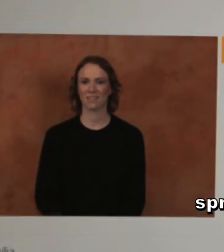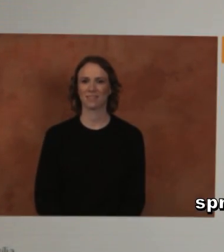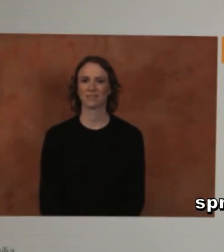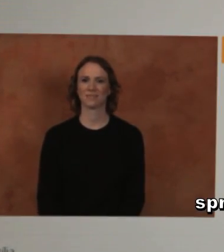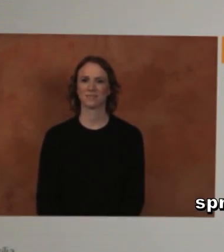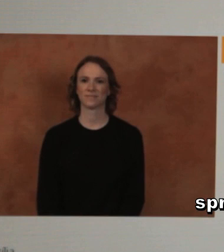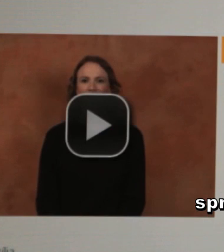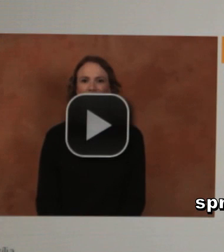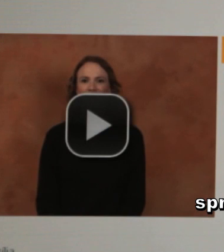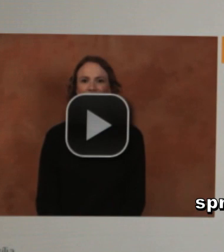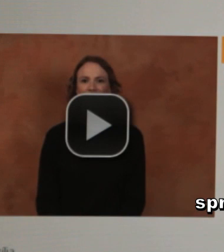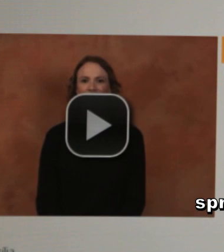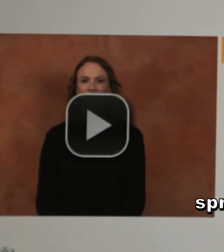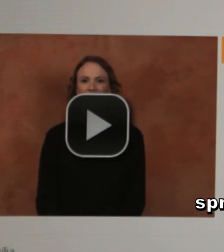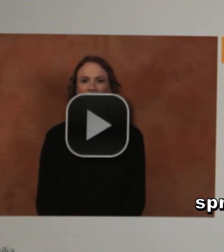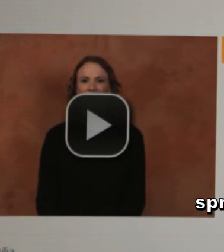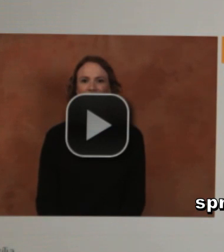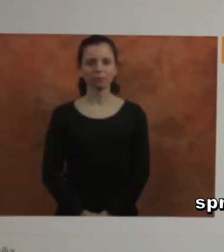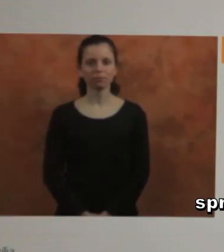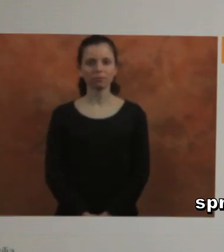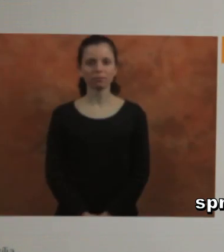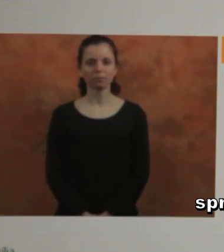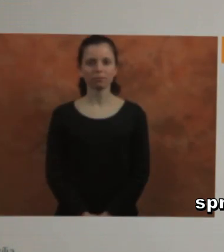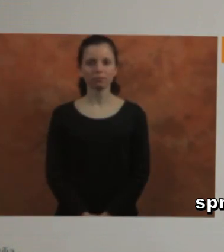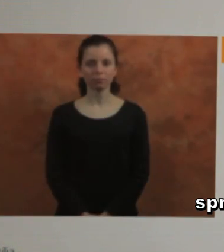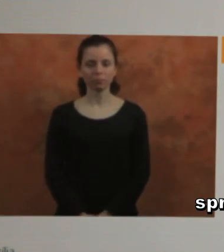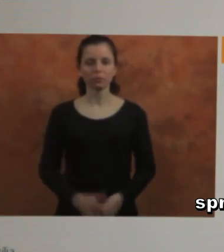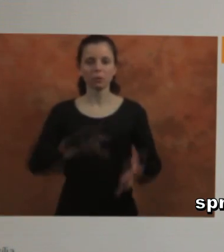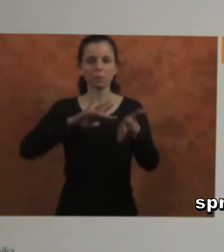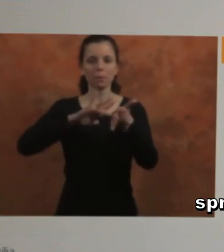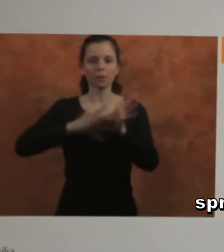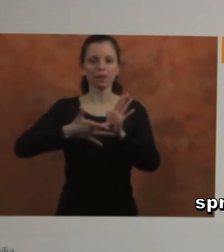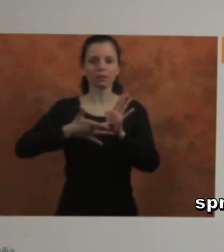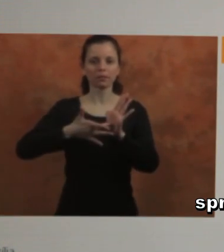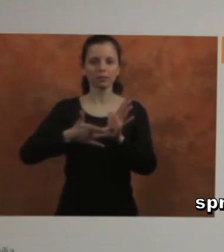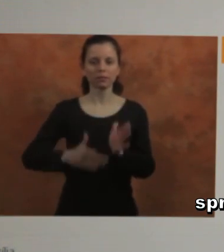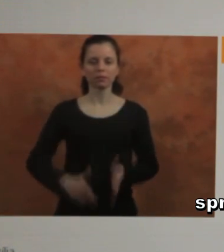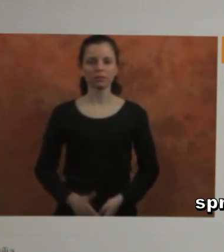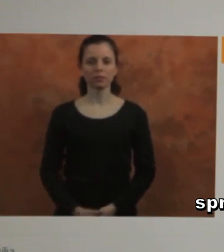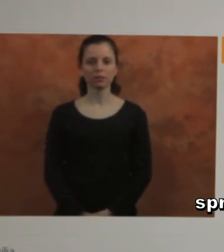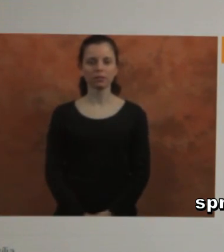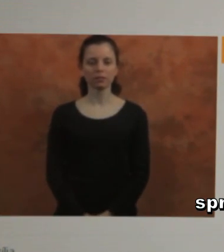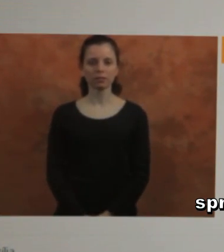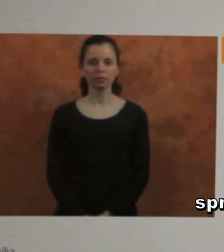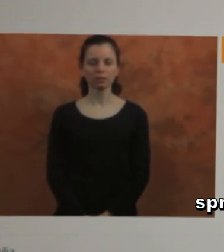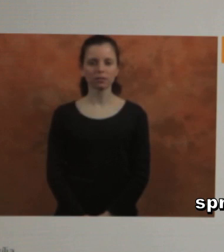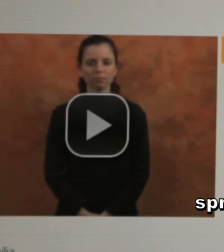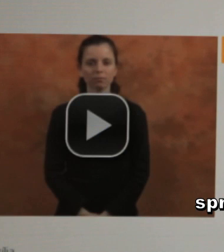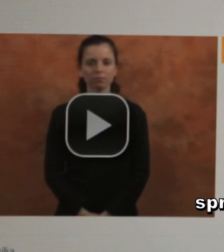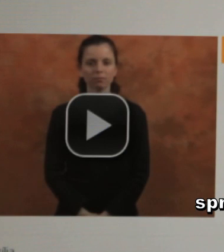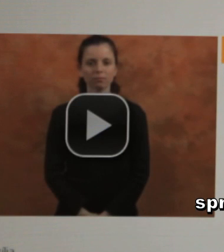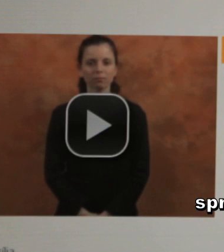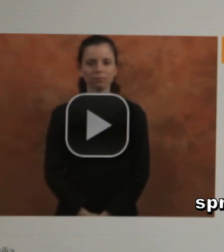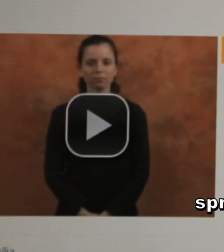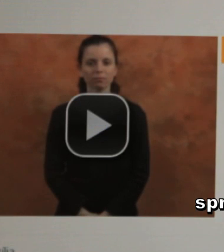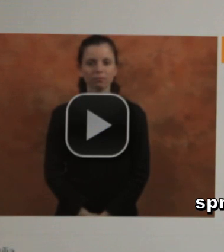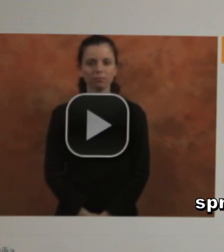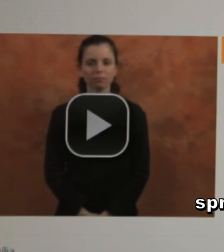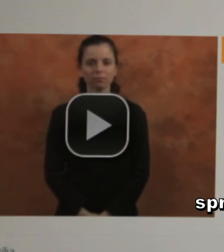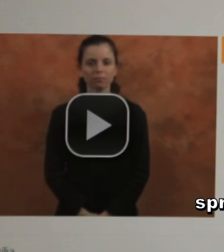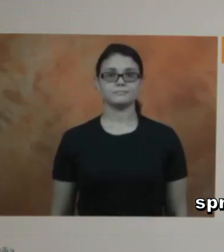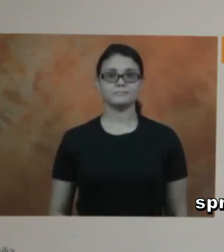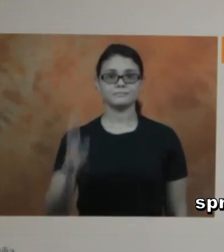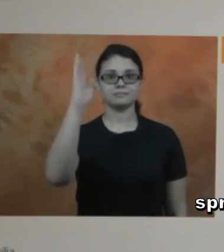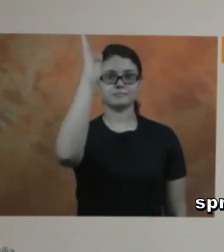.com. S-P-R-E-A-D-T-H-E-S-I